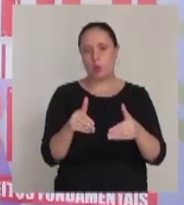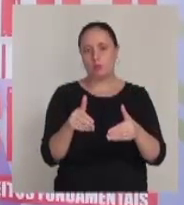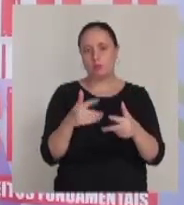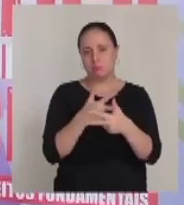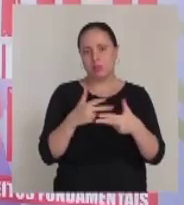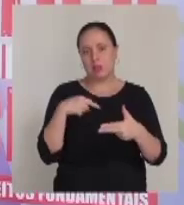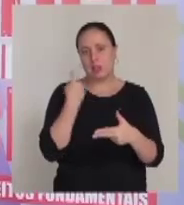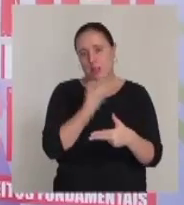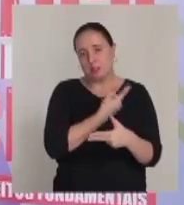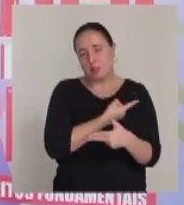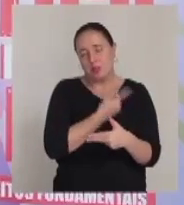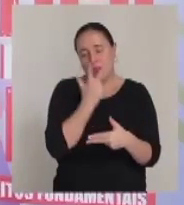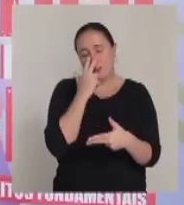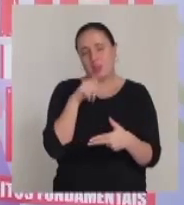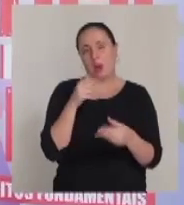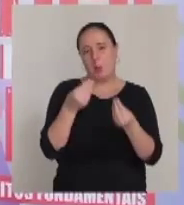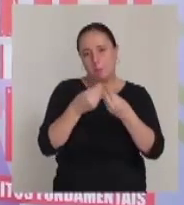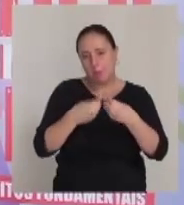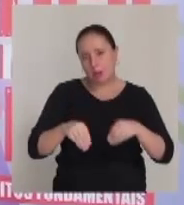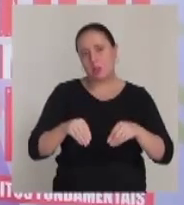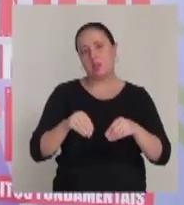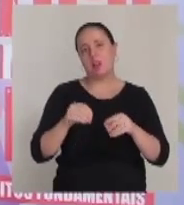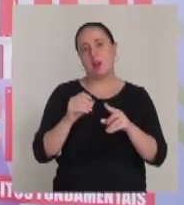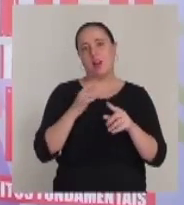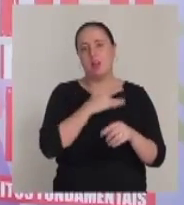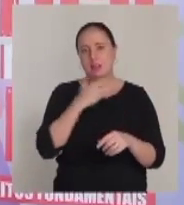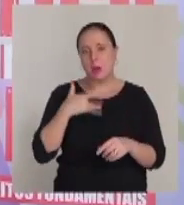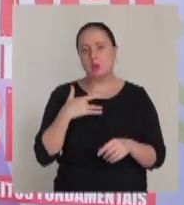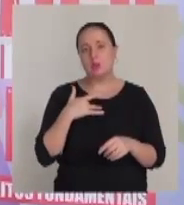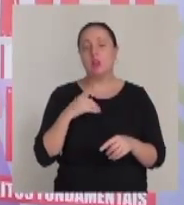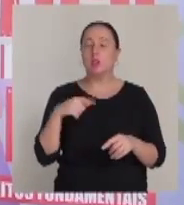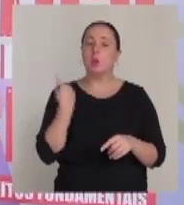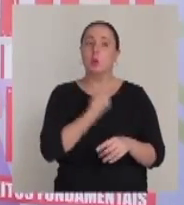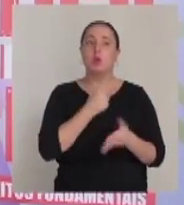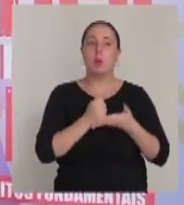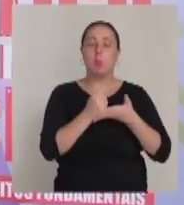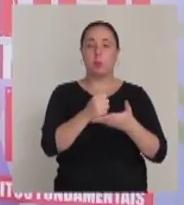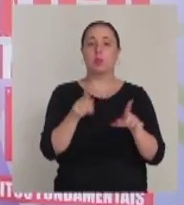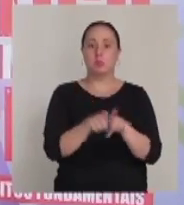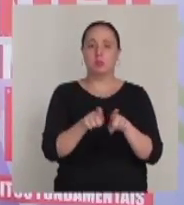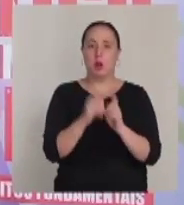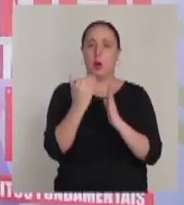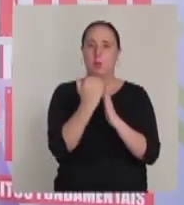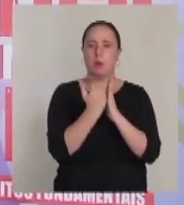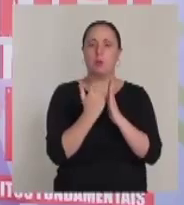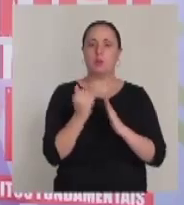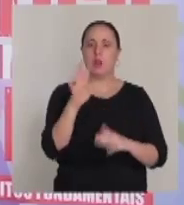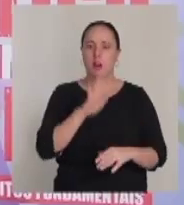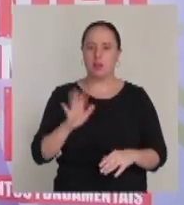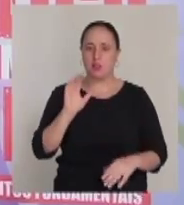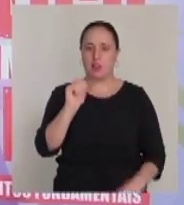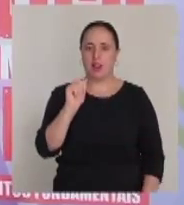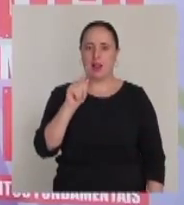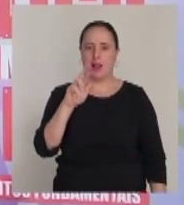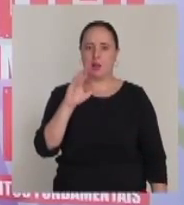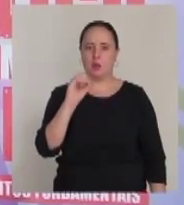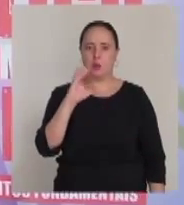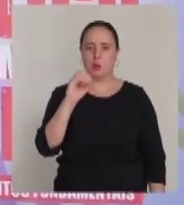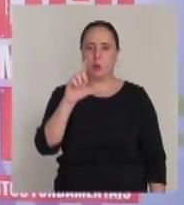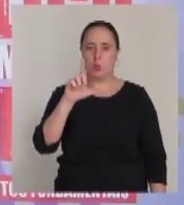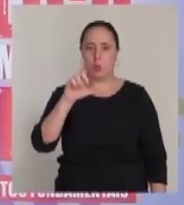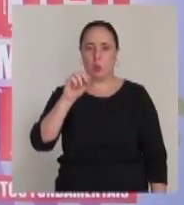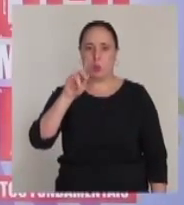esses mecanismos que nos parecem prejudiciais à saúde, à população. Nós apoiamos também o Programa Nacional de Agroecologia